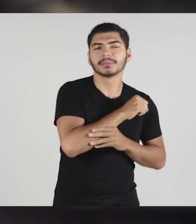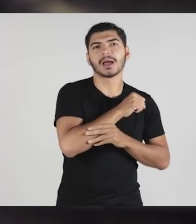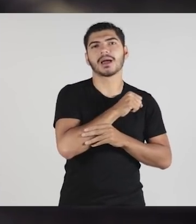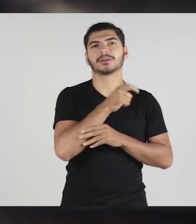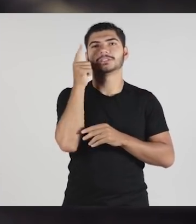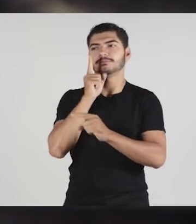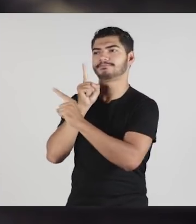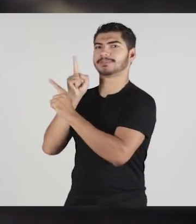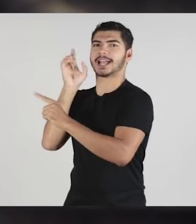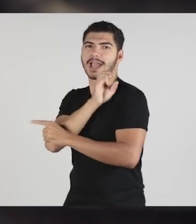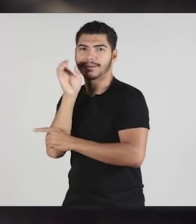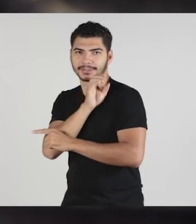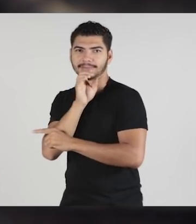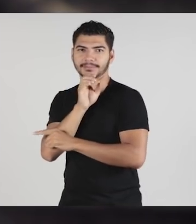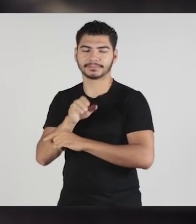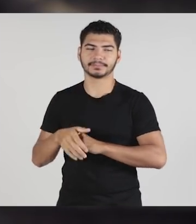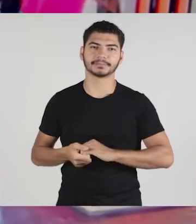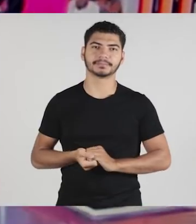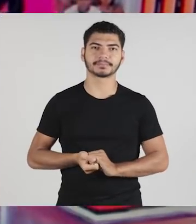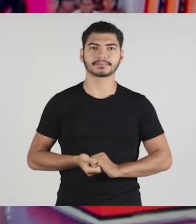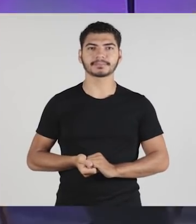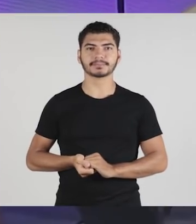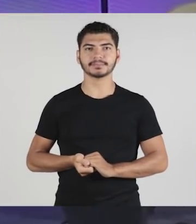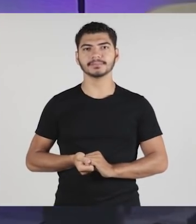ele não teria conseguido diagnosticar tão rápido.